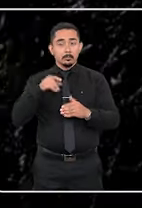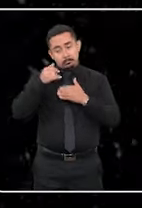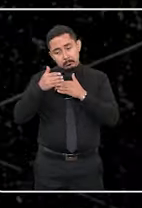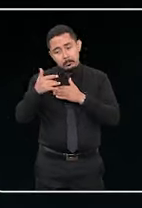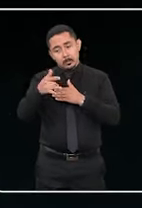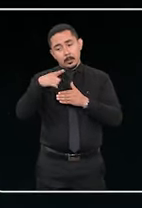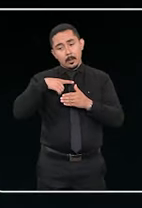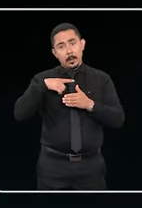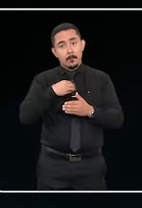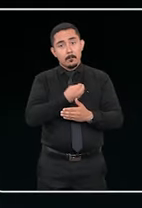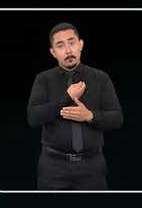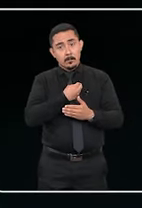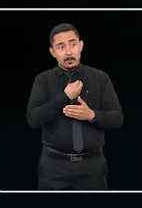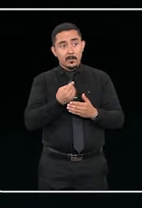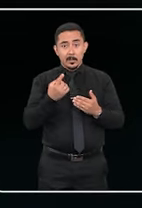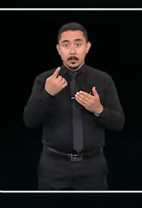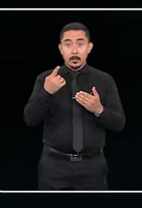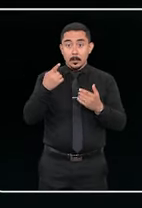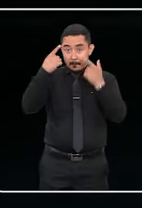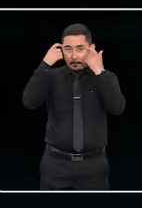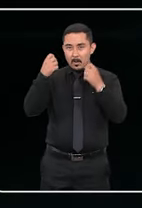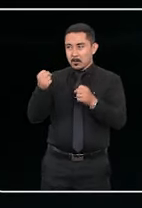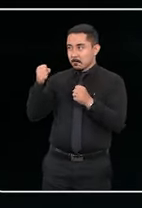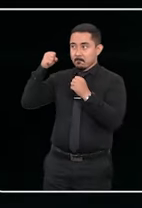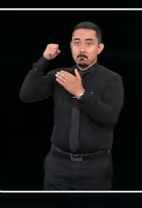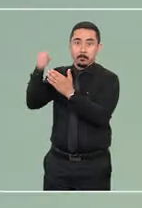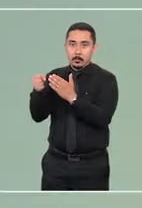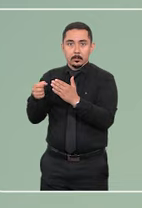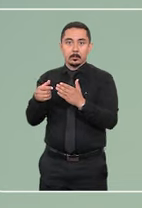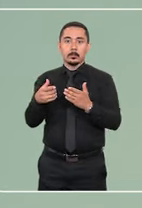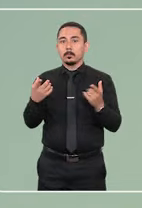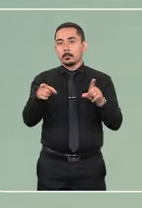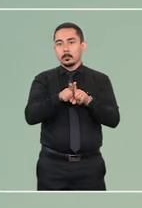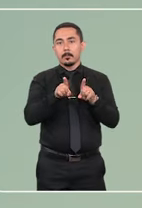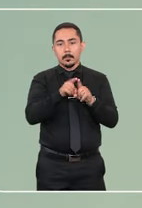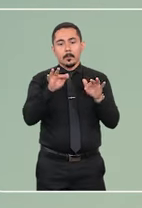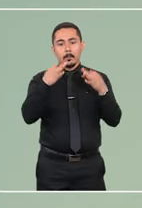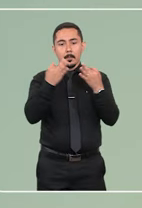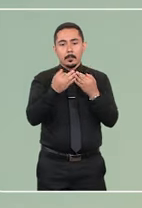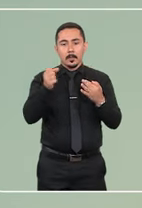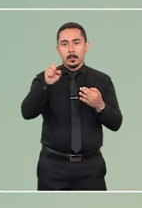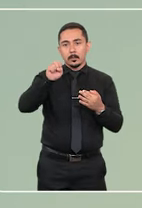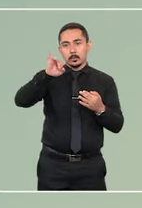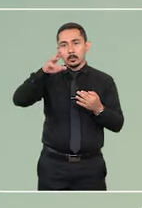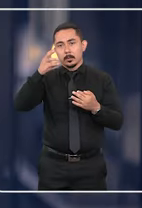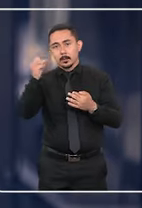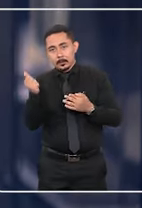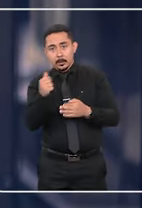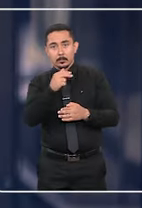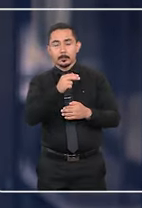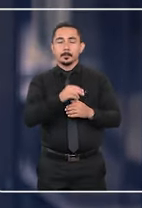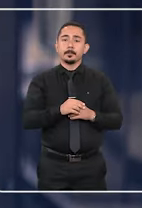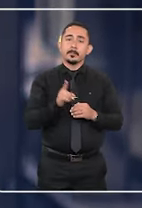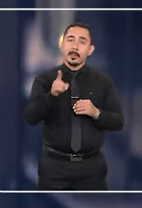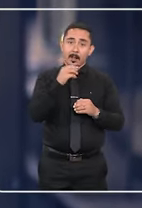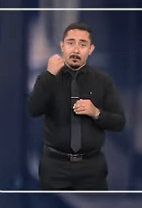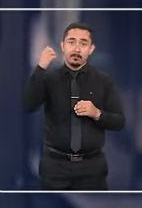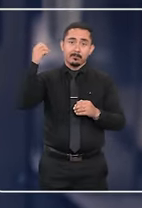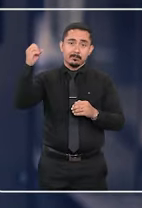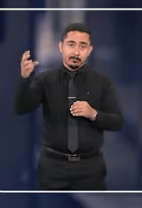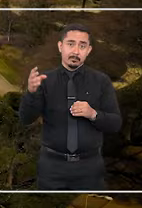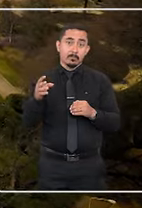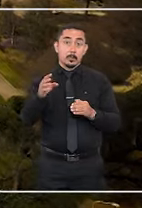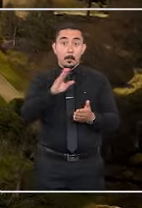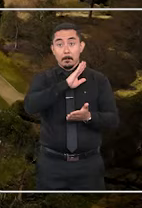filhos. Ao longo da convivência, sofreu violência doméstica e em uma viagem em família para a Suíça, resolveu fugir com as